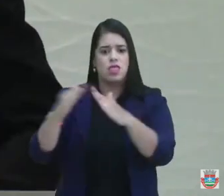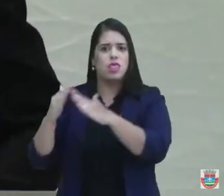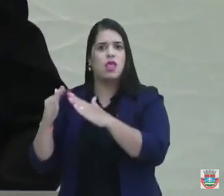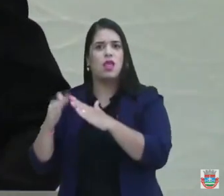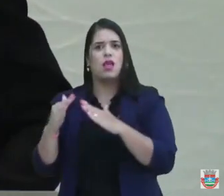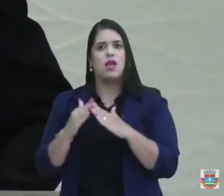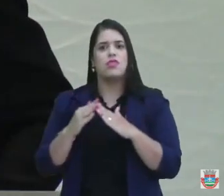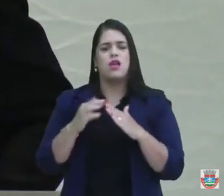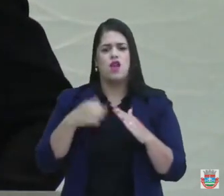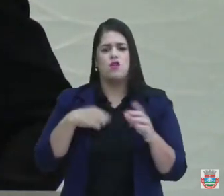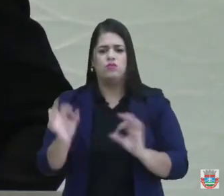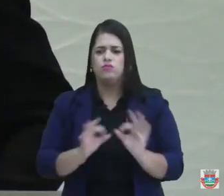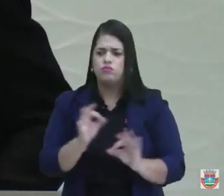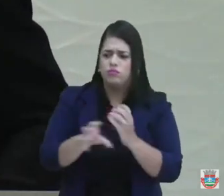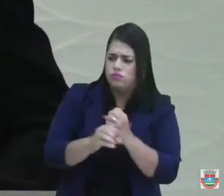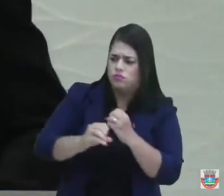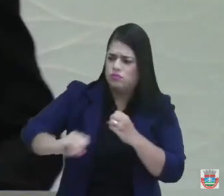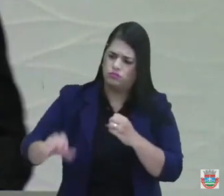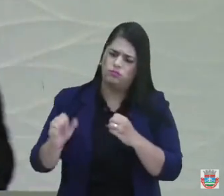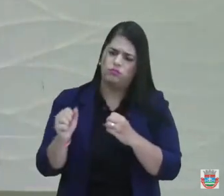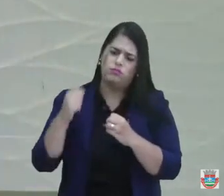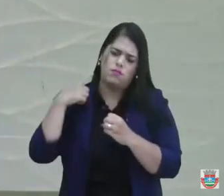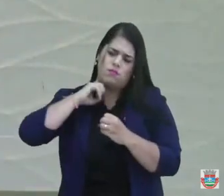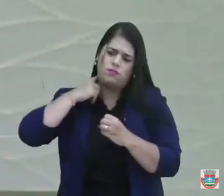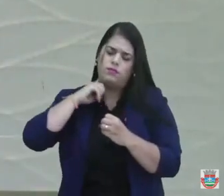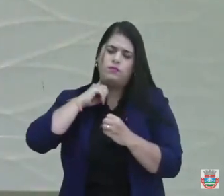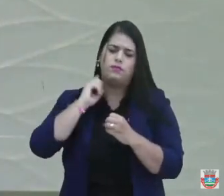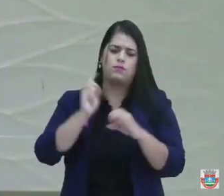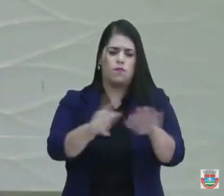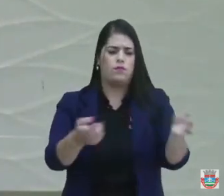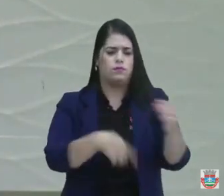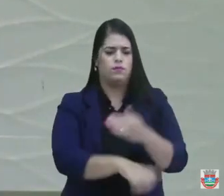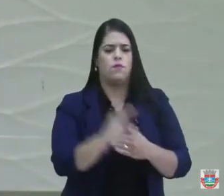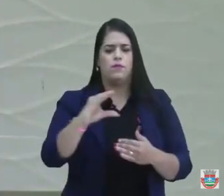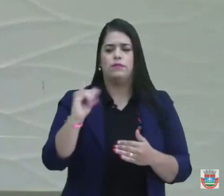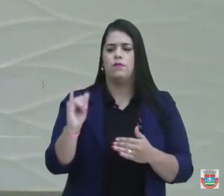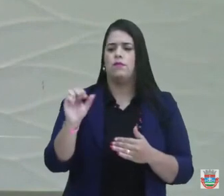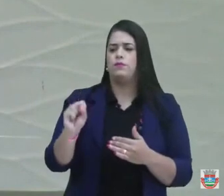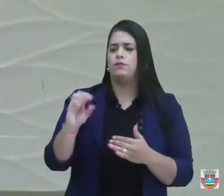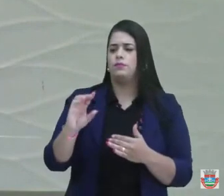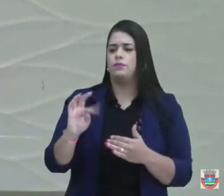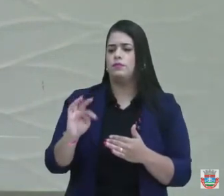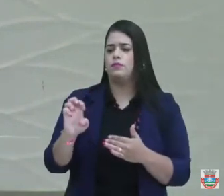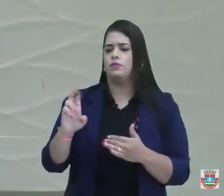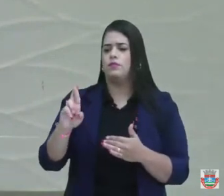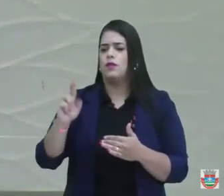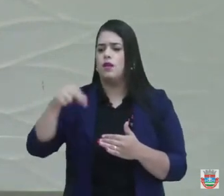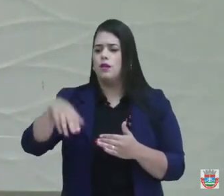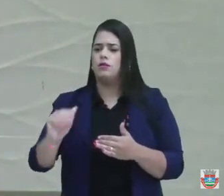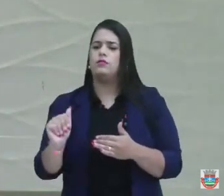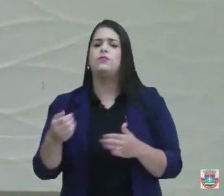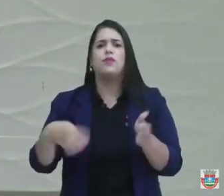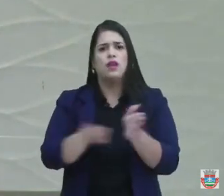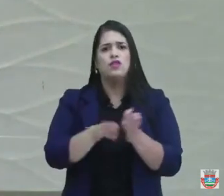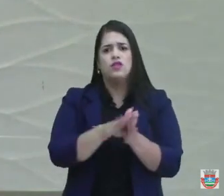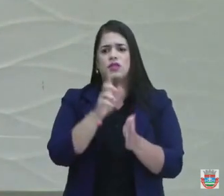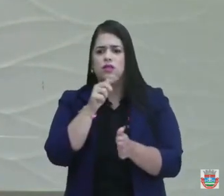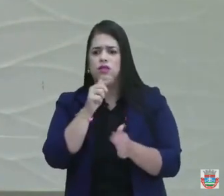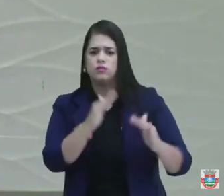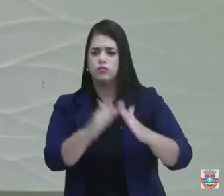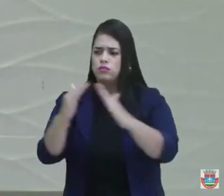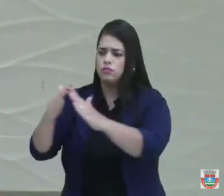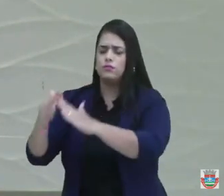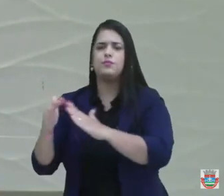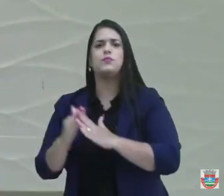de água, deixando em cada casa, cada cisterna para chegar nas casas do poço. Coloca um destalizador lá também,